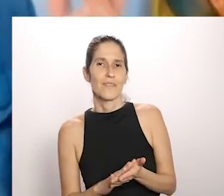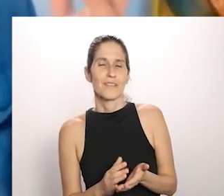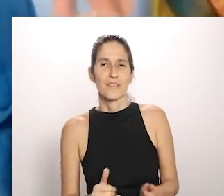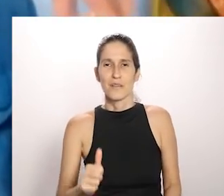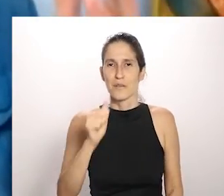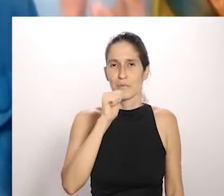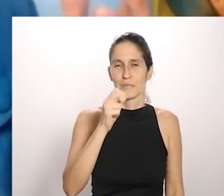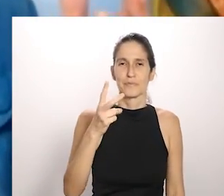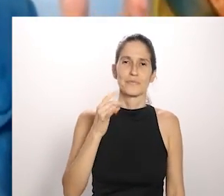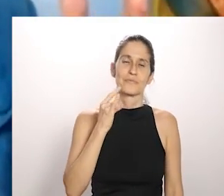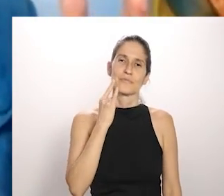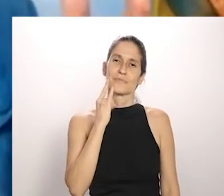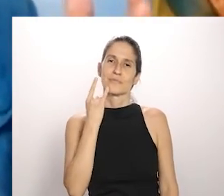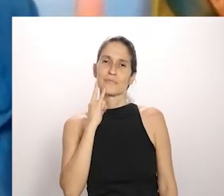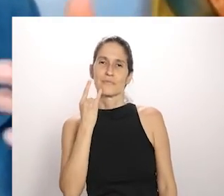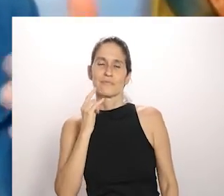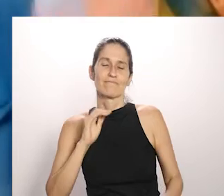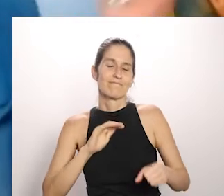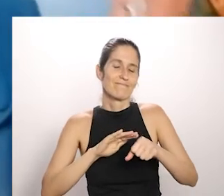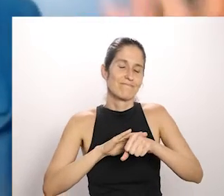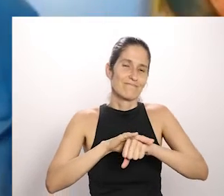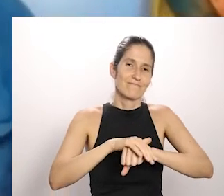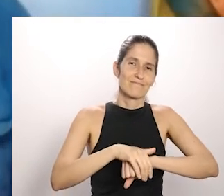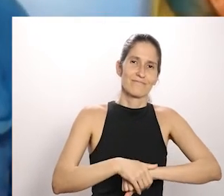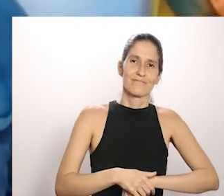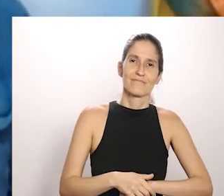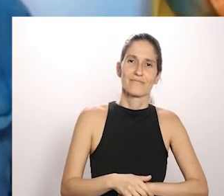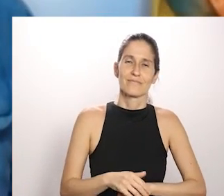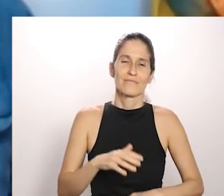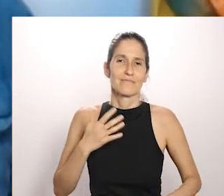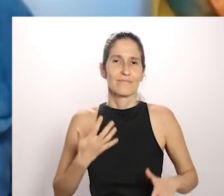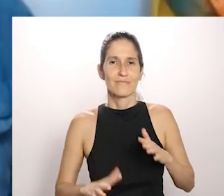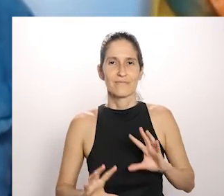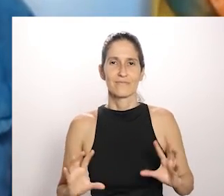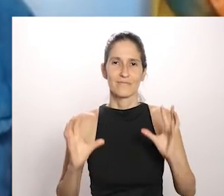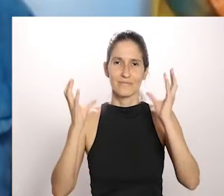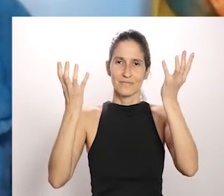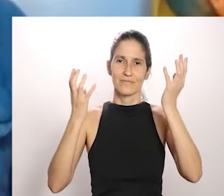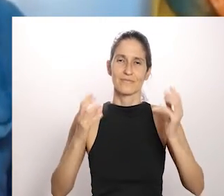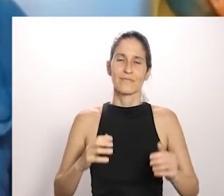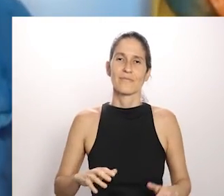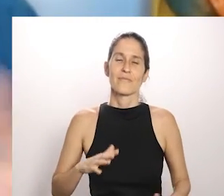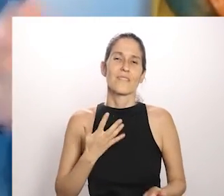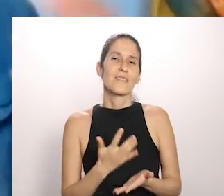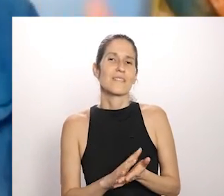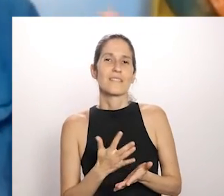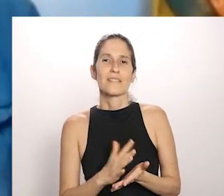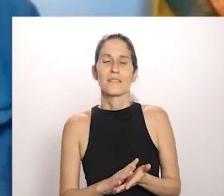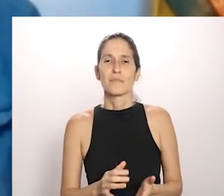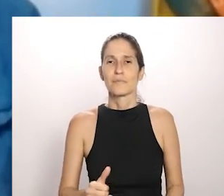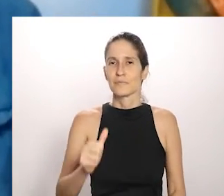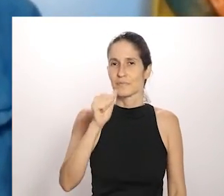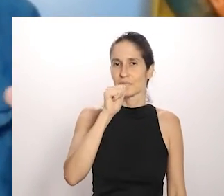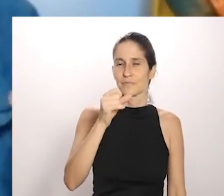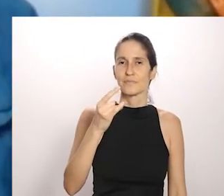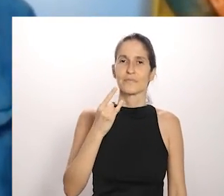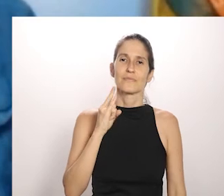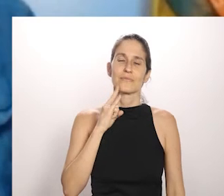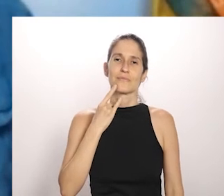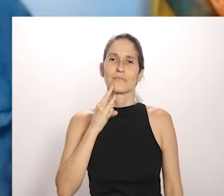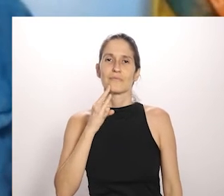tumapitu numa noite de cartaz. Samba em